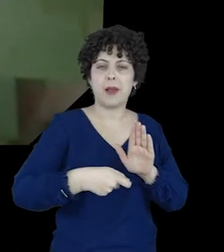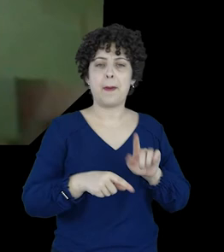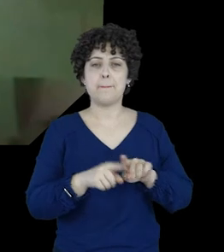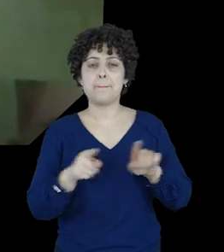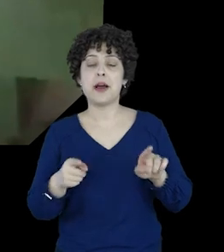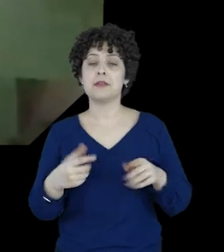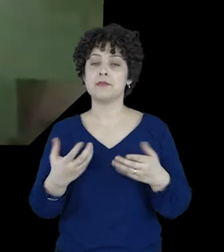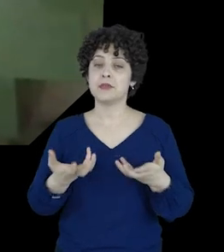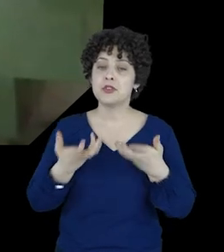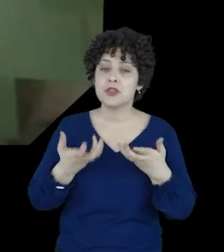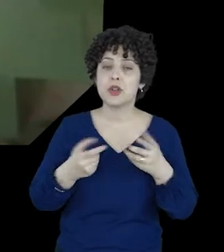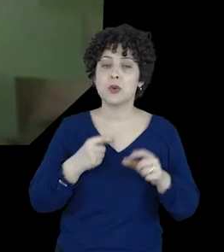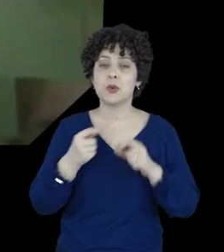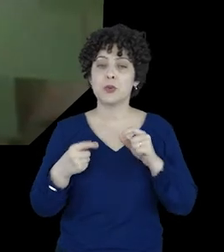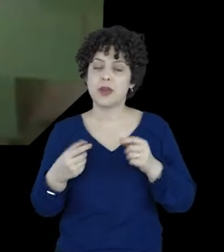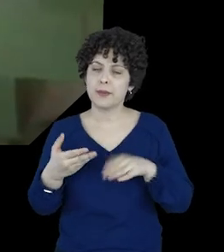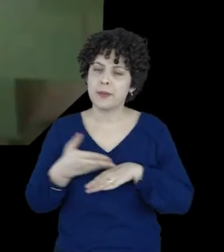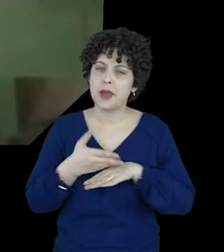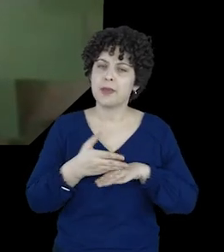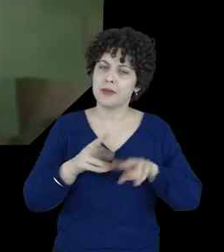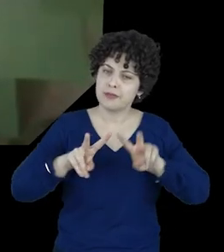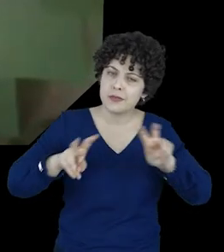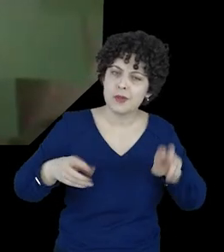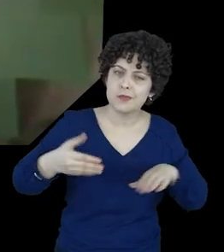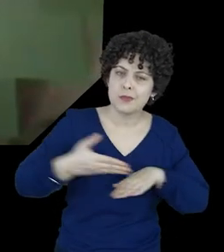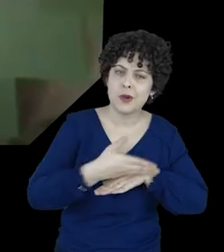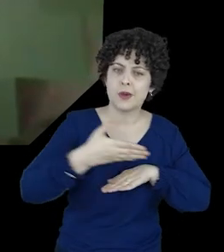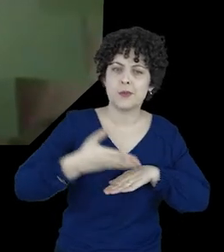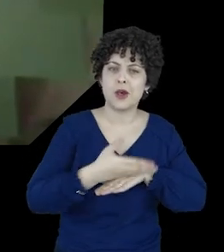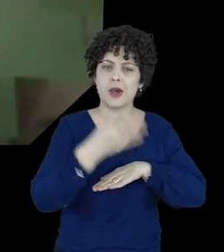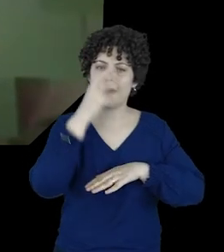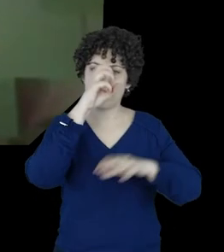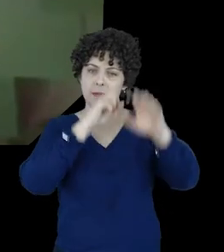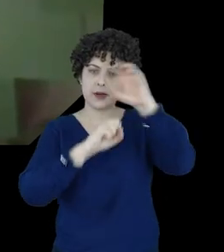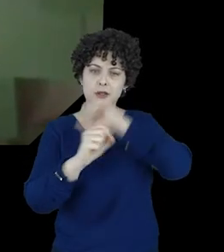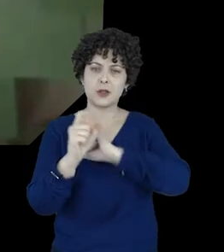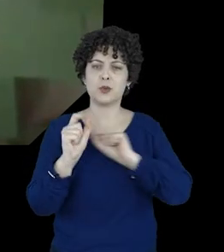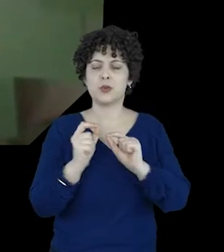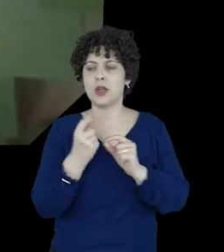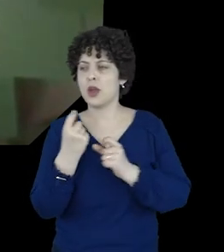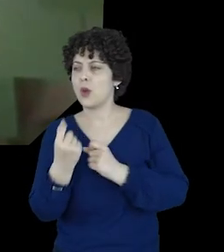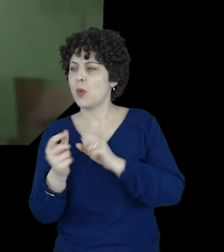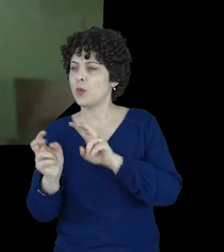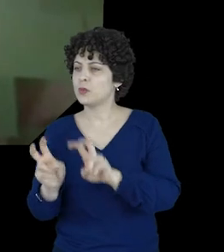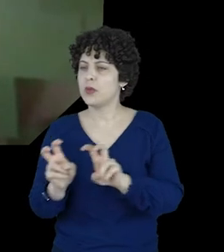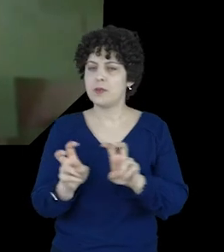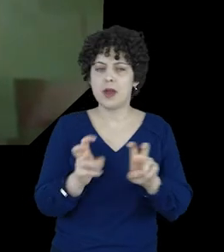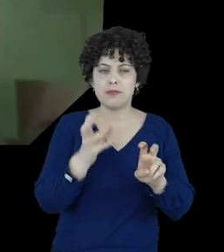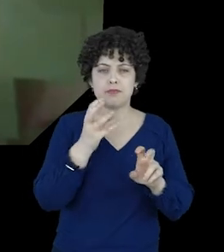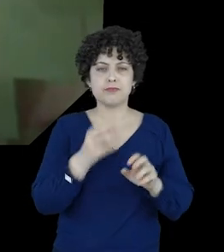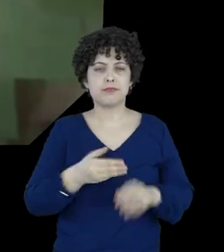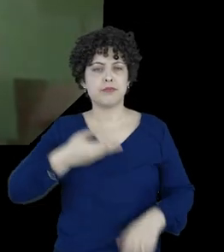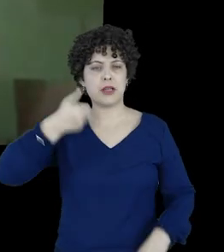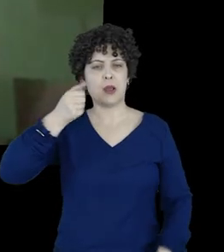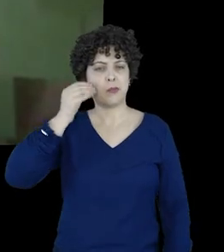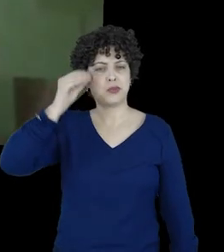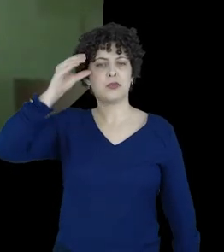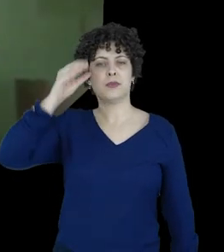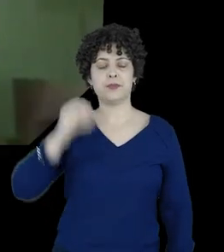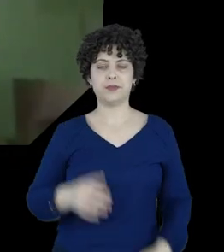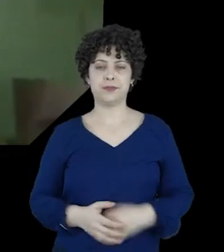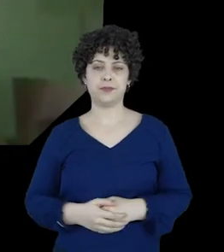Então, gostaríamos de nos envolver nesse assunto para aprendermos uma coisa ou outra. E,